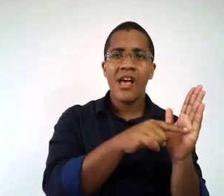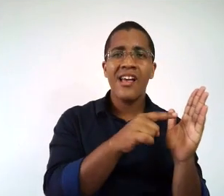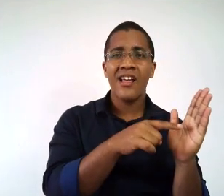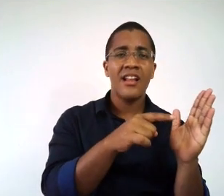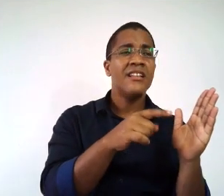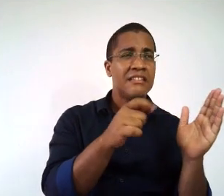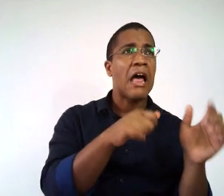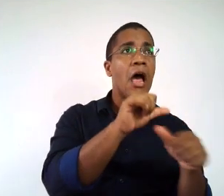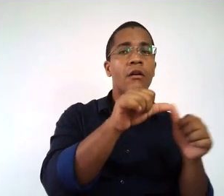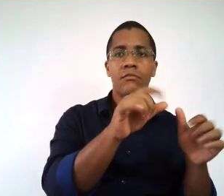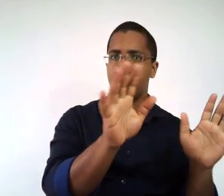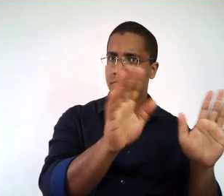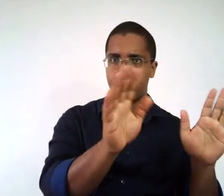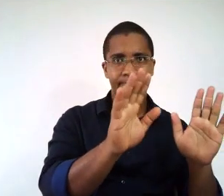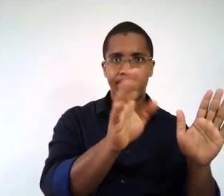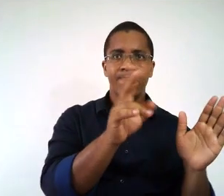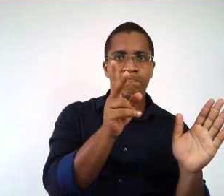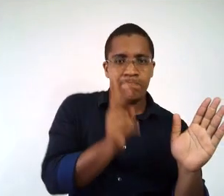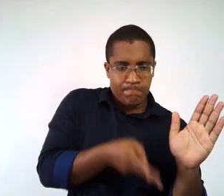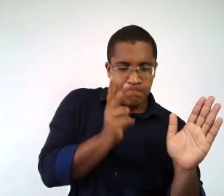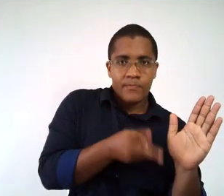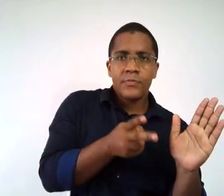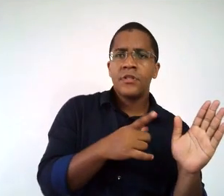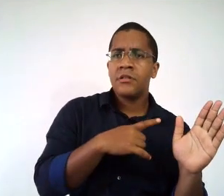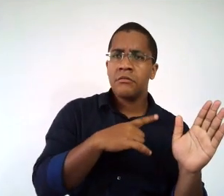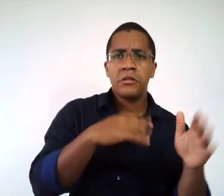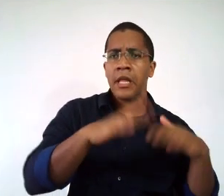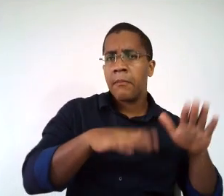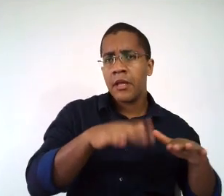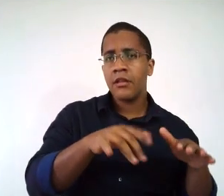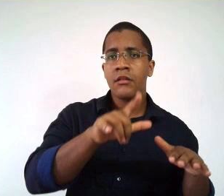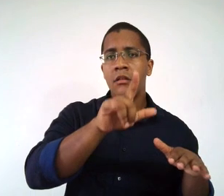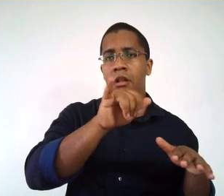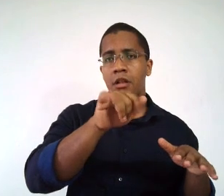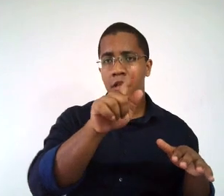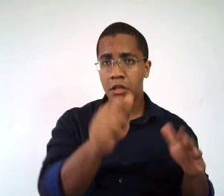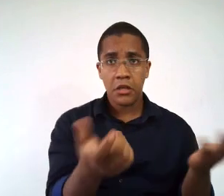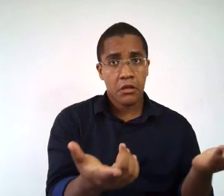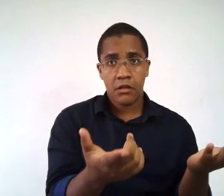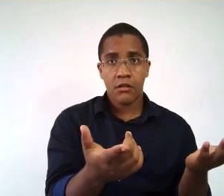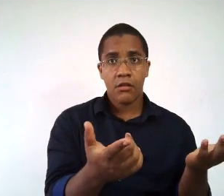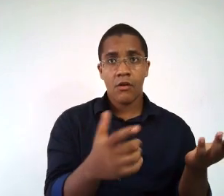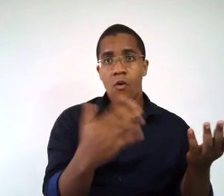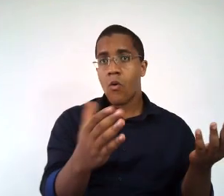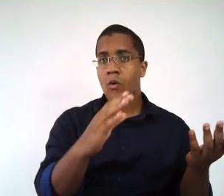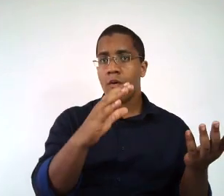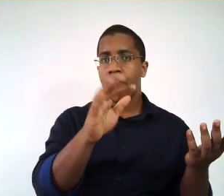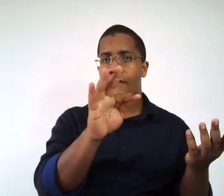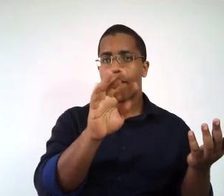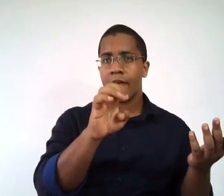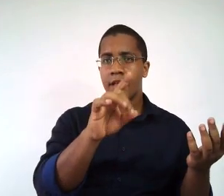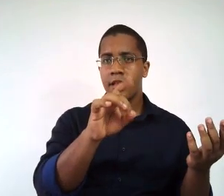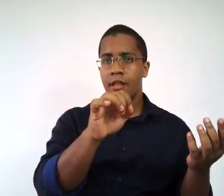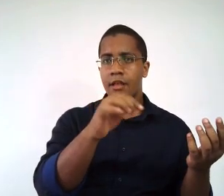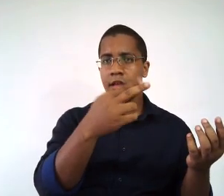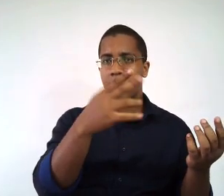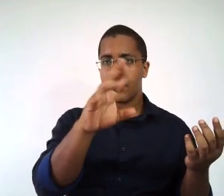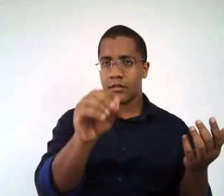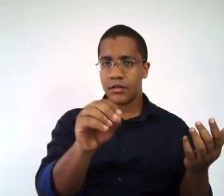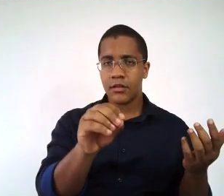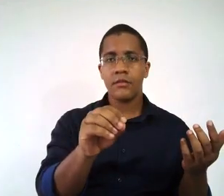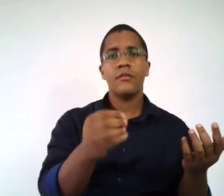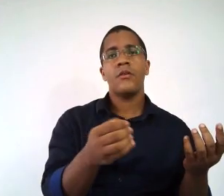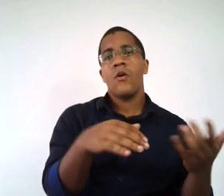determinadas com rigorosidade pelas suas ligas, federações e confederações. Ah,